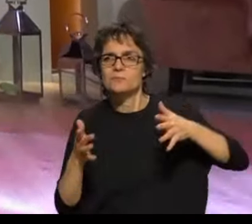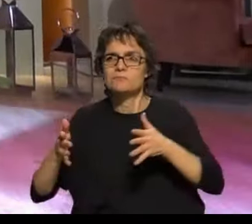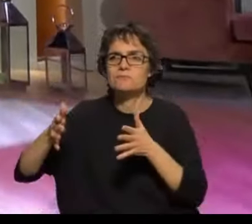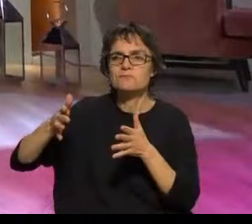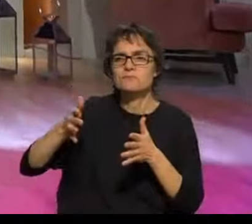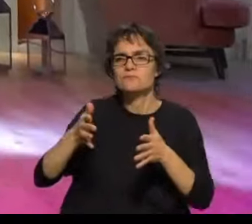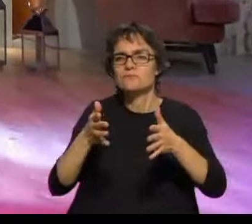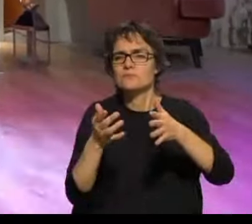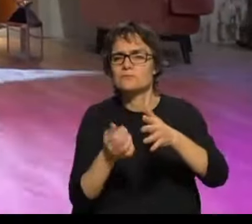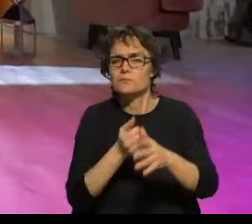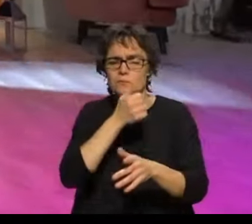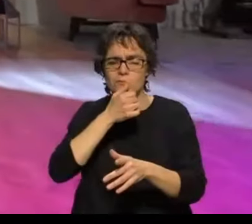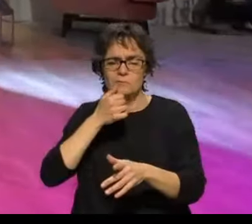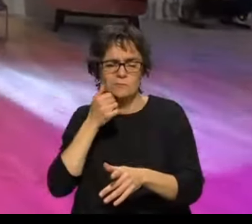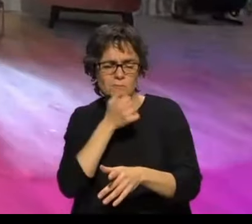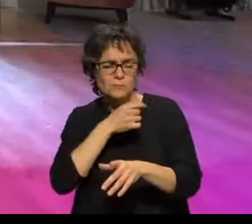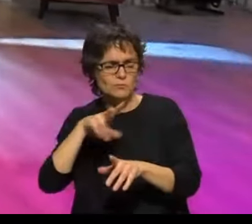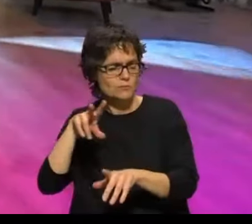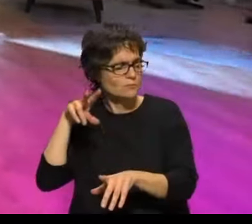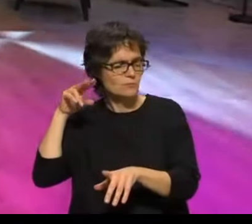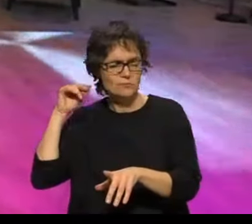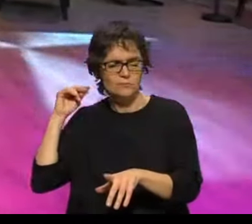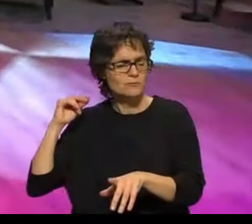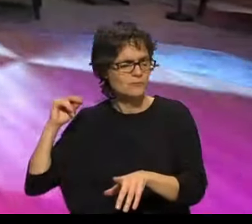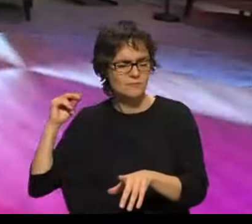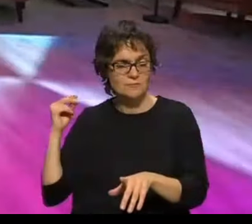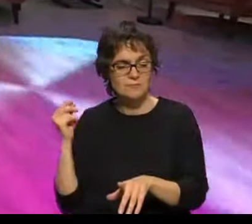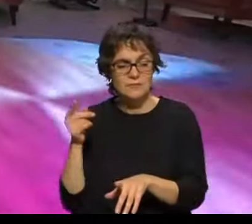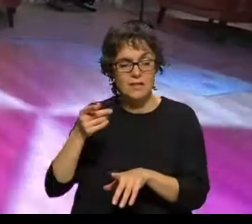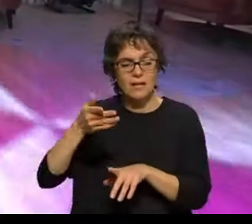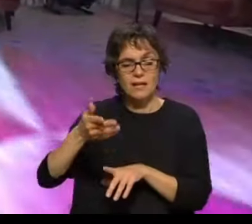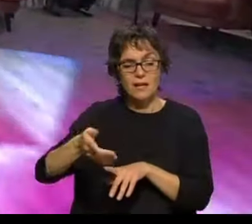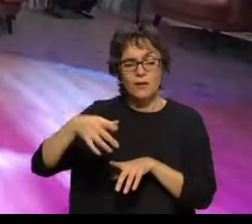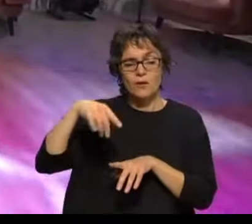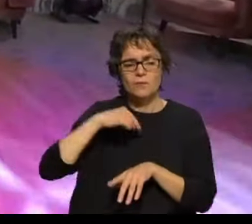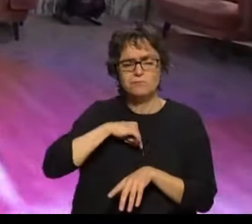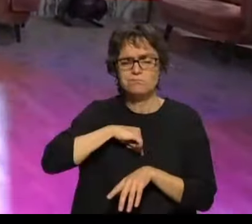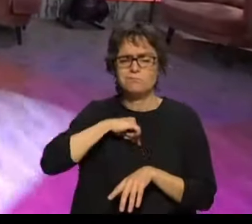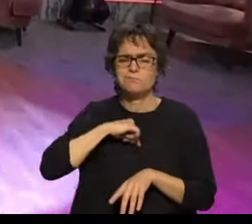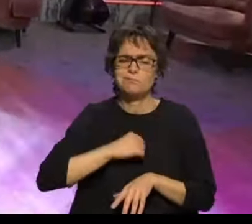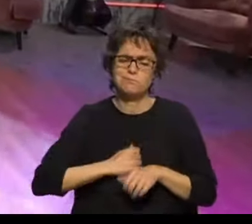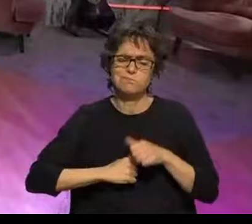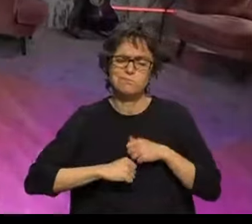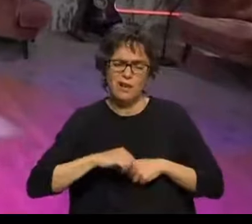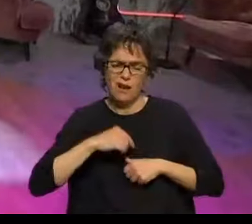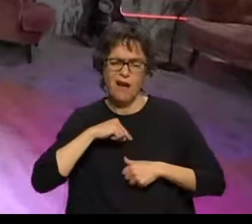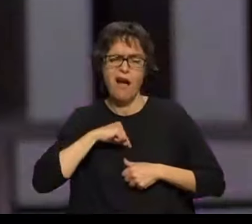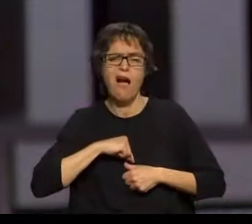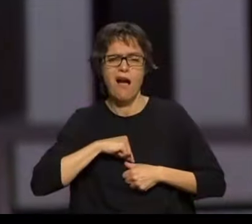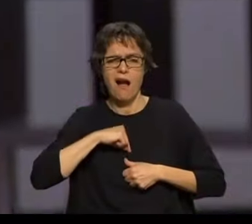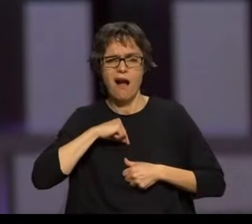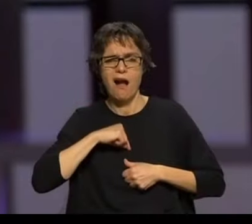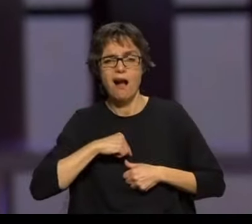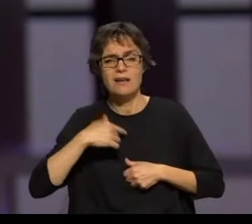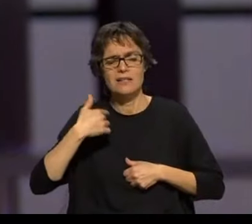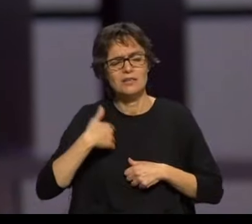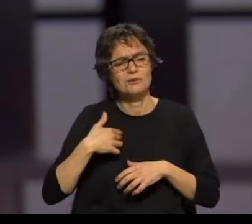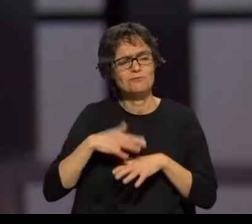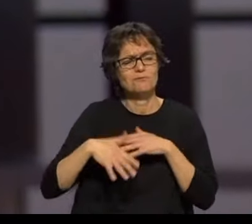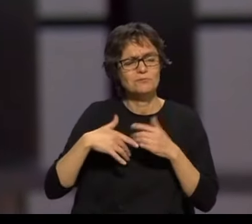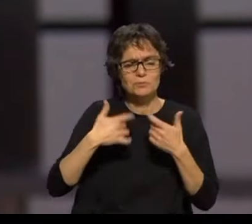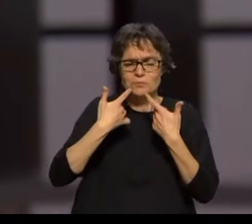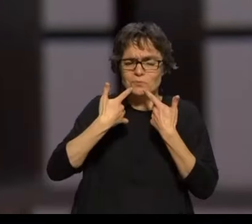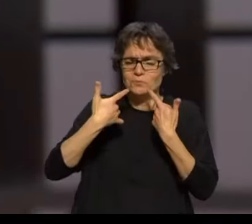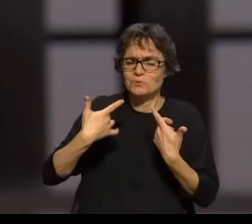vou mais sofrer Ficam marcas tão profundas, não vou esquecer Que eu fiz tudo